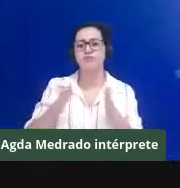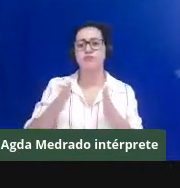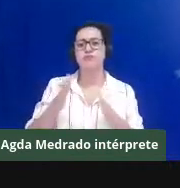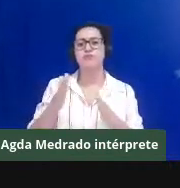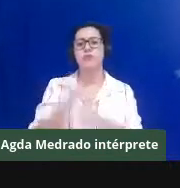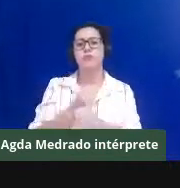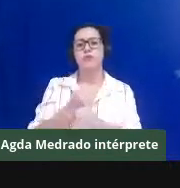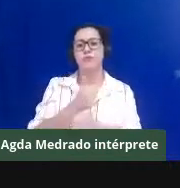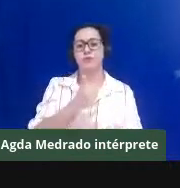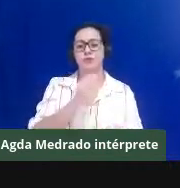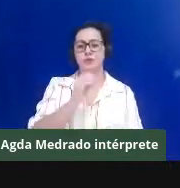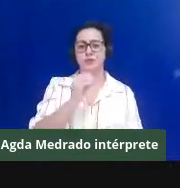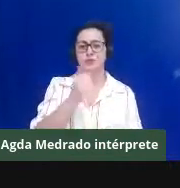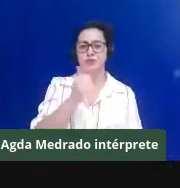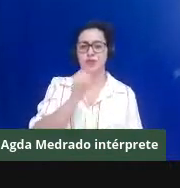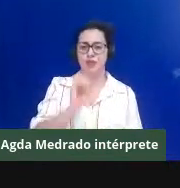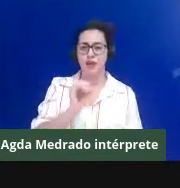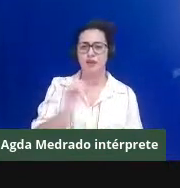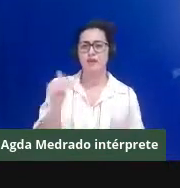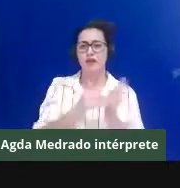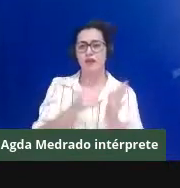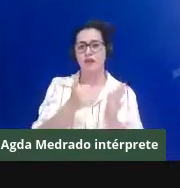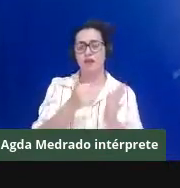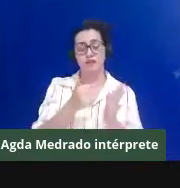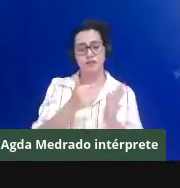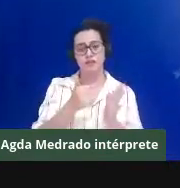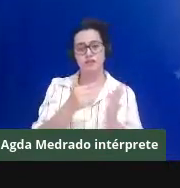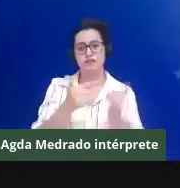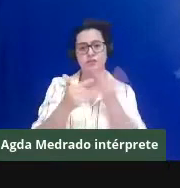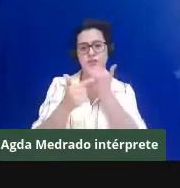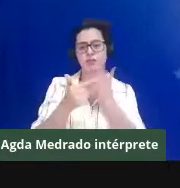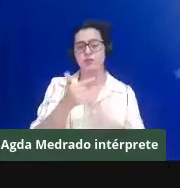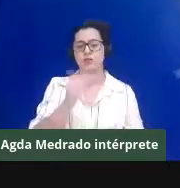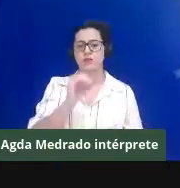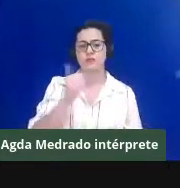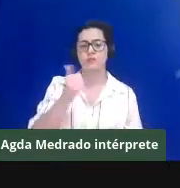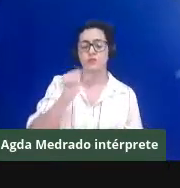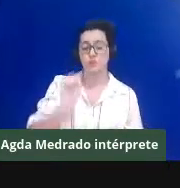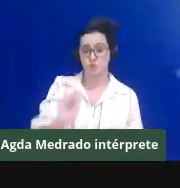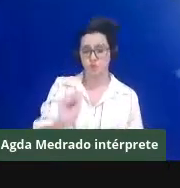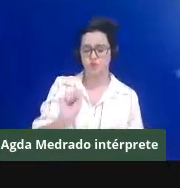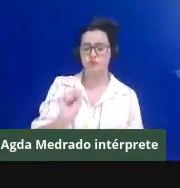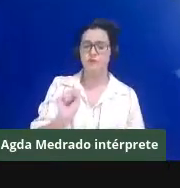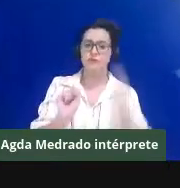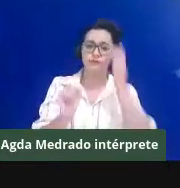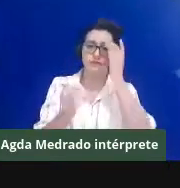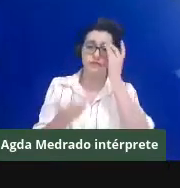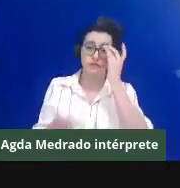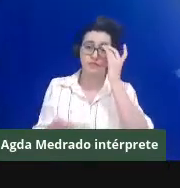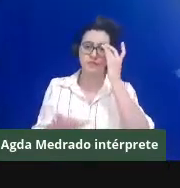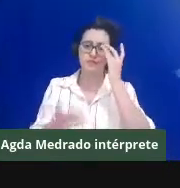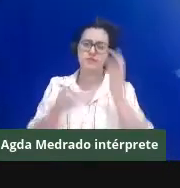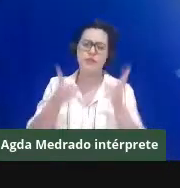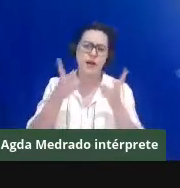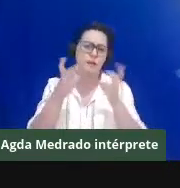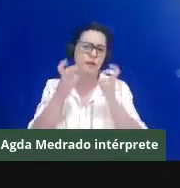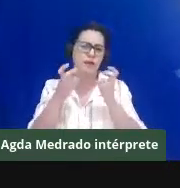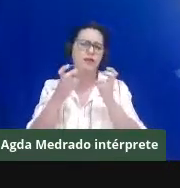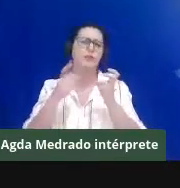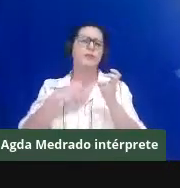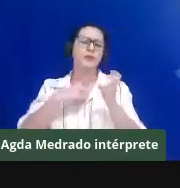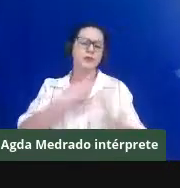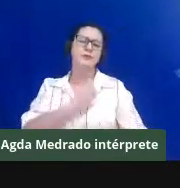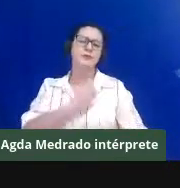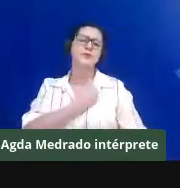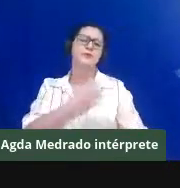aparecer de forma mais explícita. Vocês notam que há um acréscimo muito grande no número de conflitos, vão ser